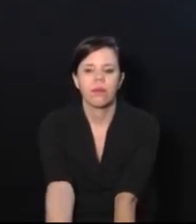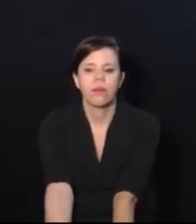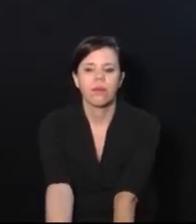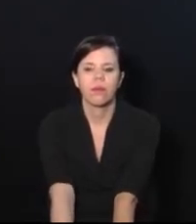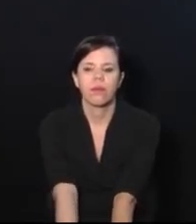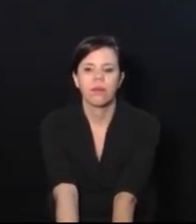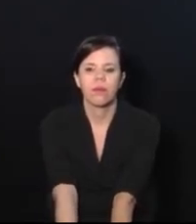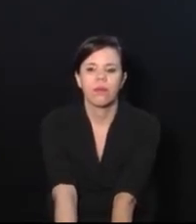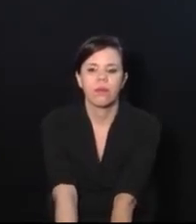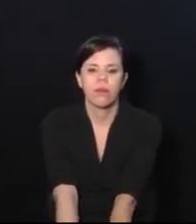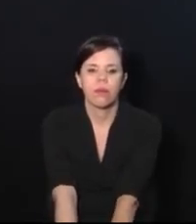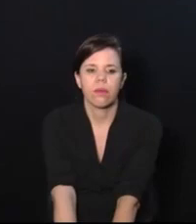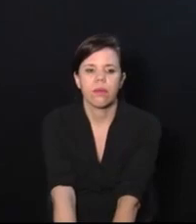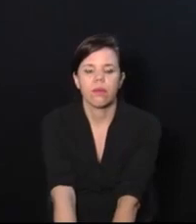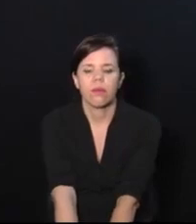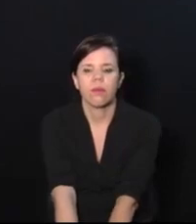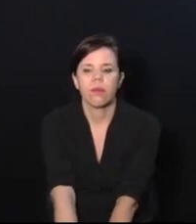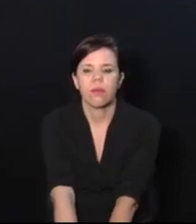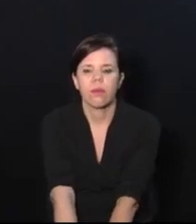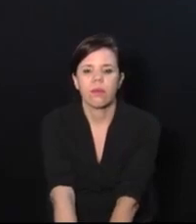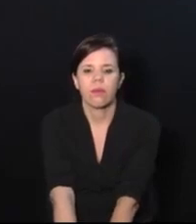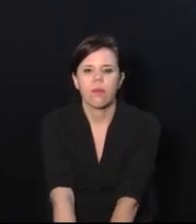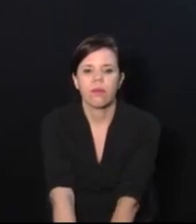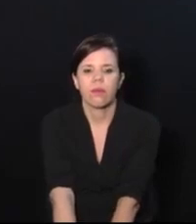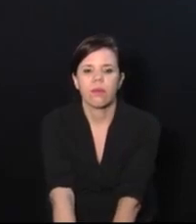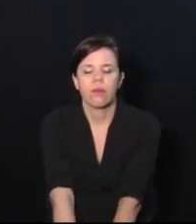Antes das perguntas. Ok. Fechou.